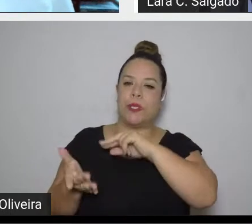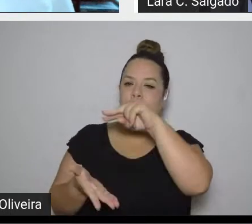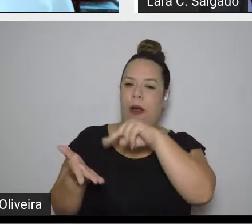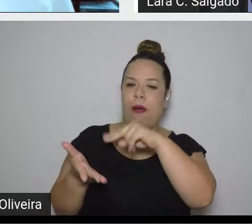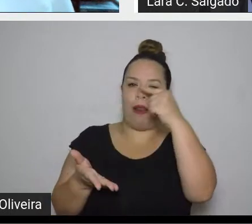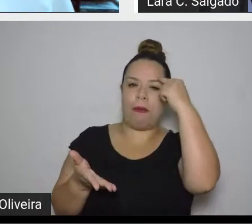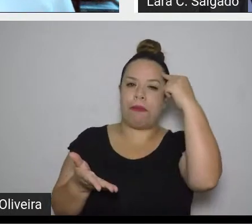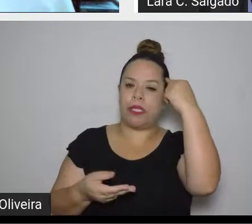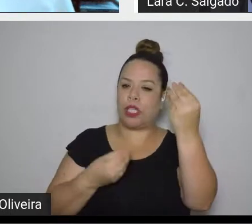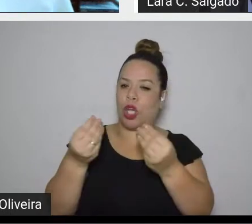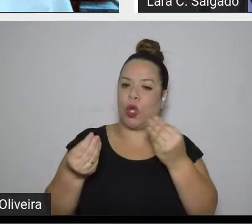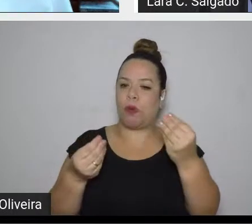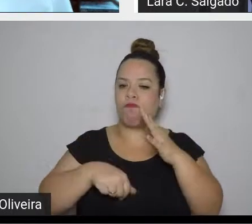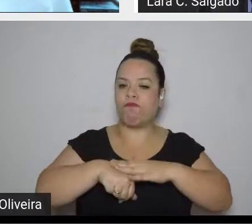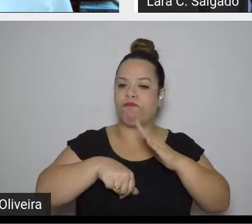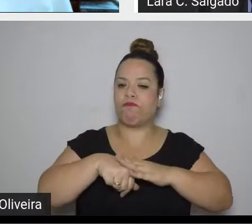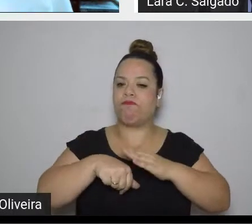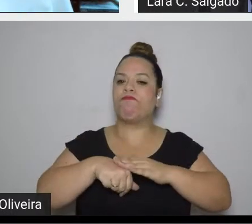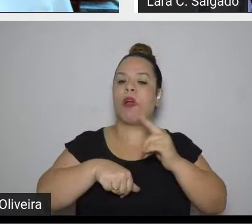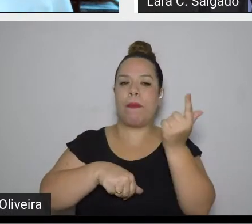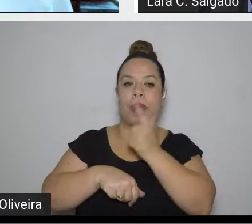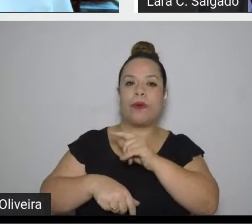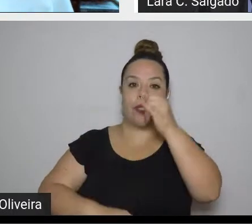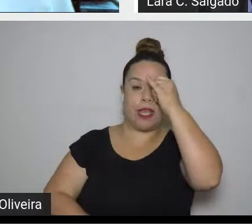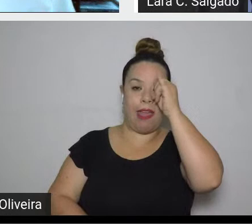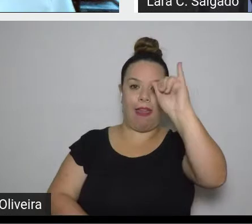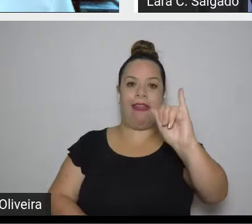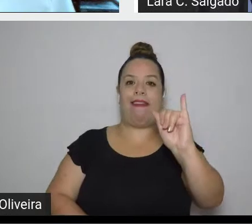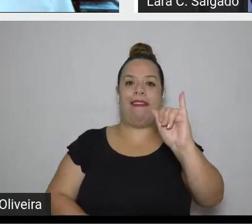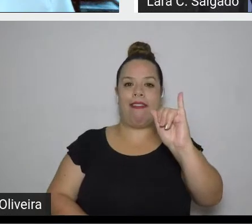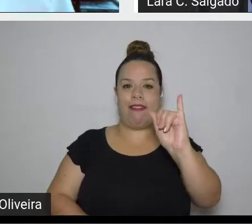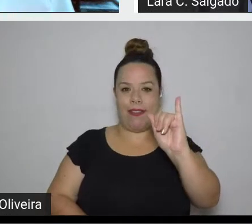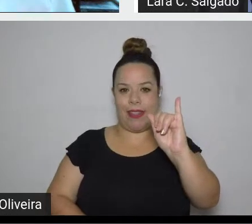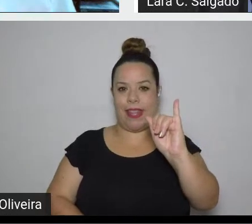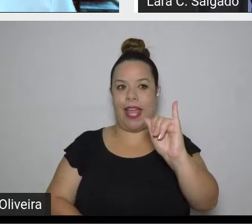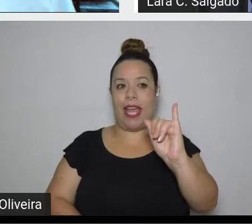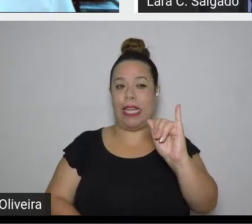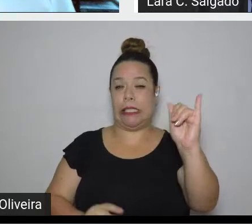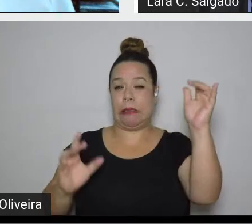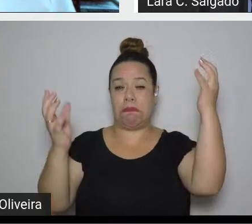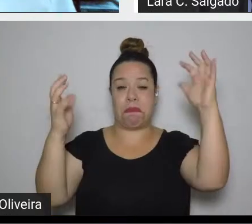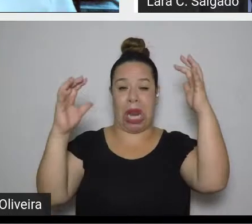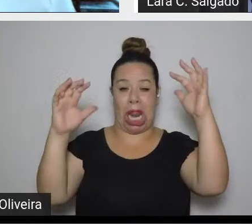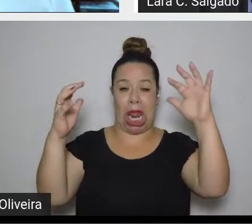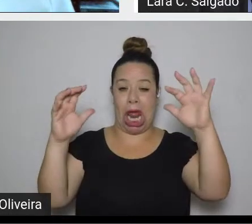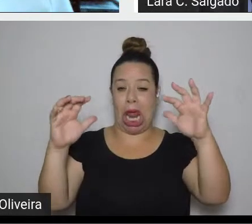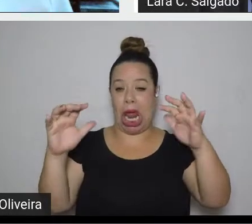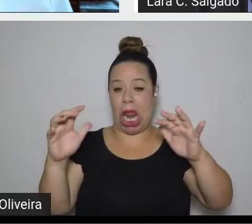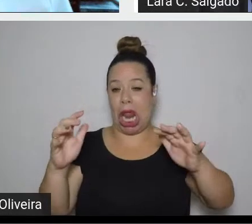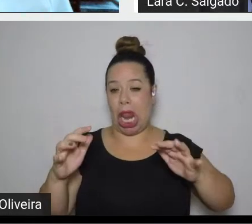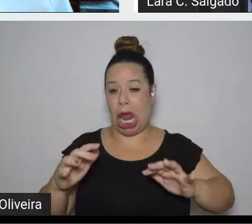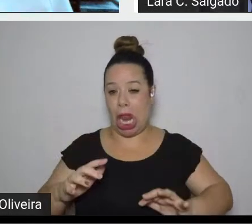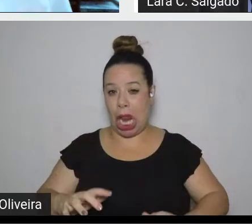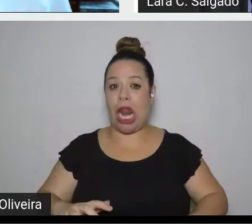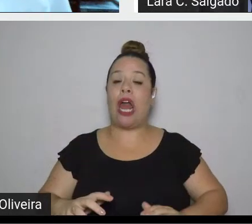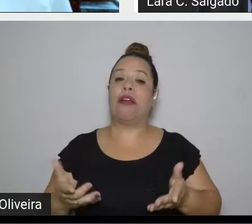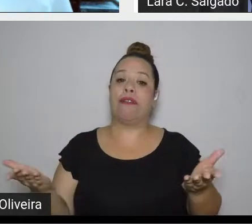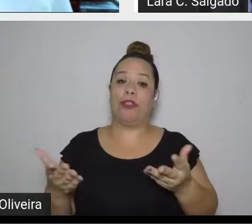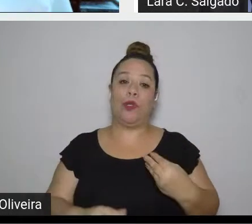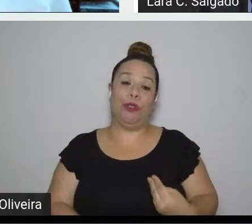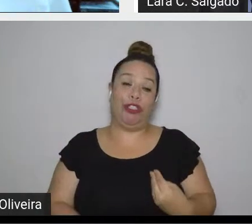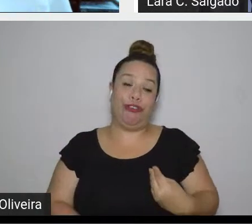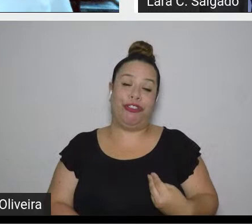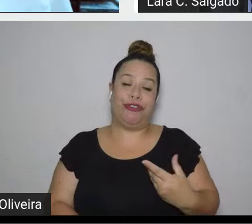fazer para evitar esse desastre total para o qual estamos caminhando.